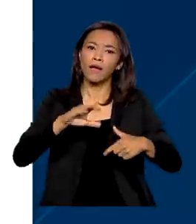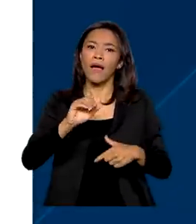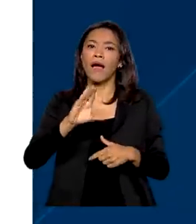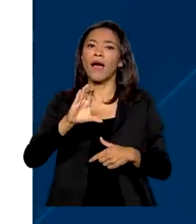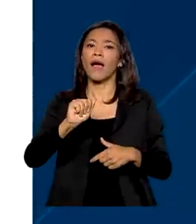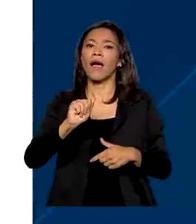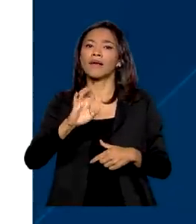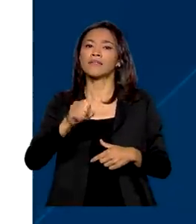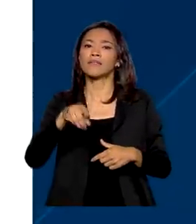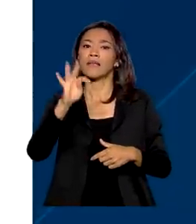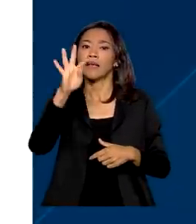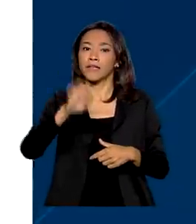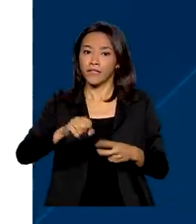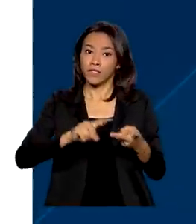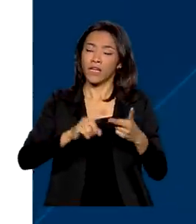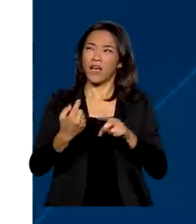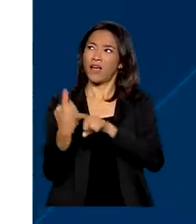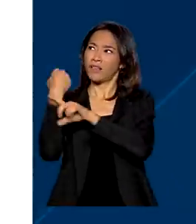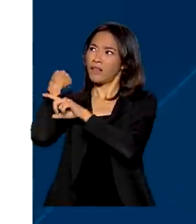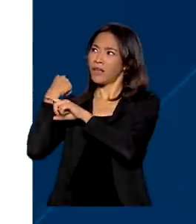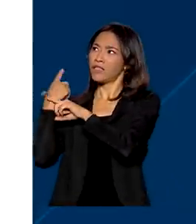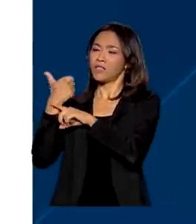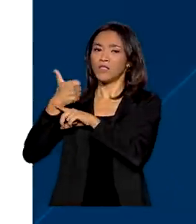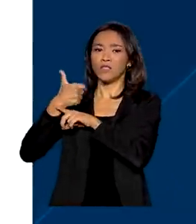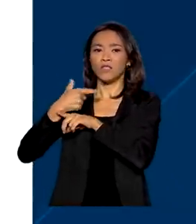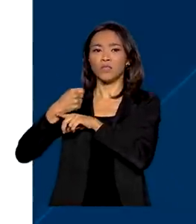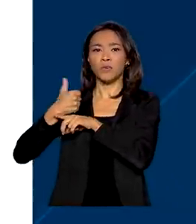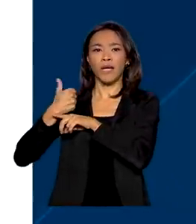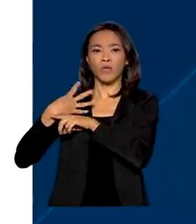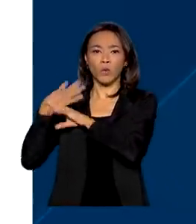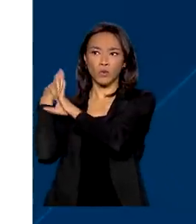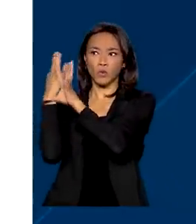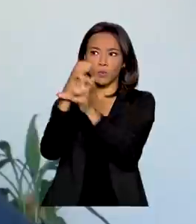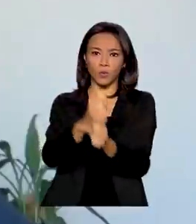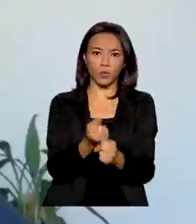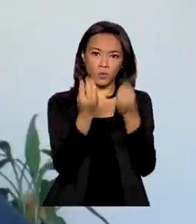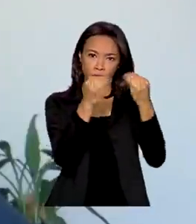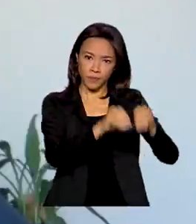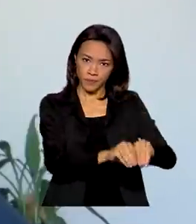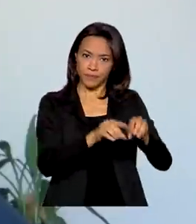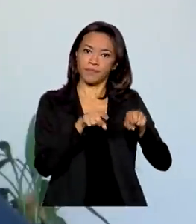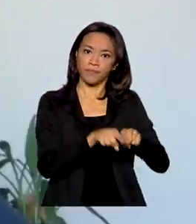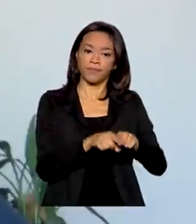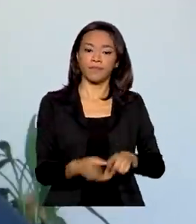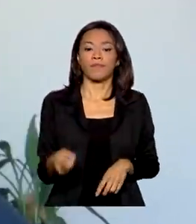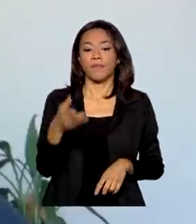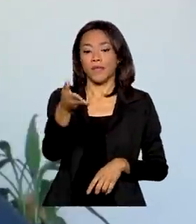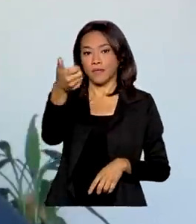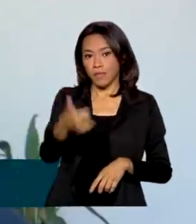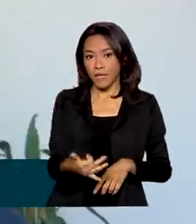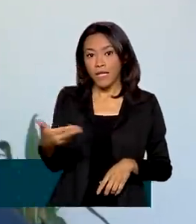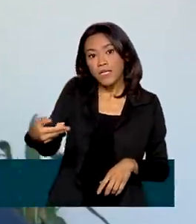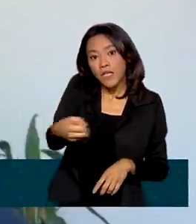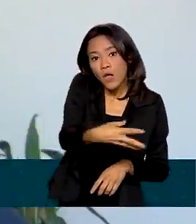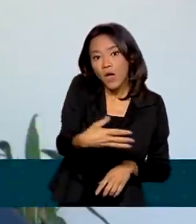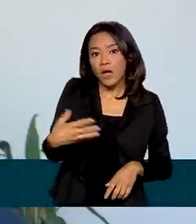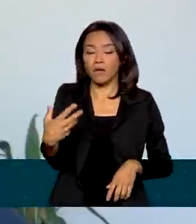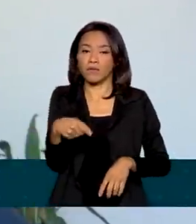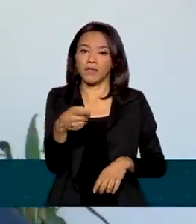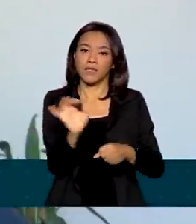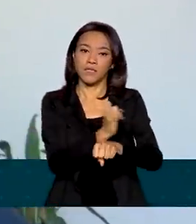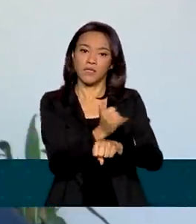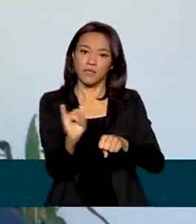2014 e pode ajudar na prevenção de acidentes de trabalho. Essa nova ferramenta vai possibilitar